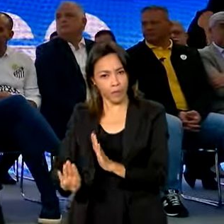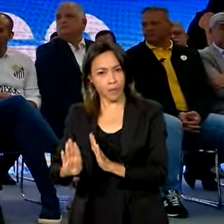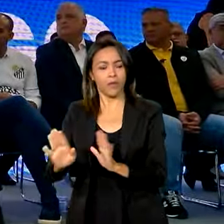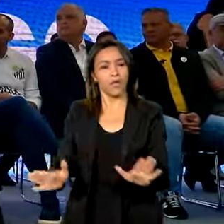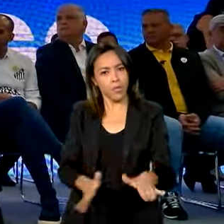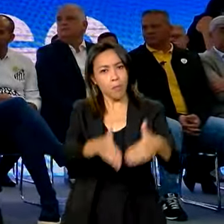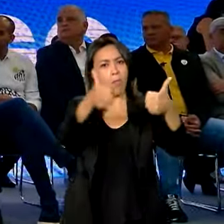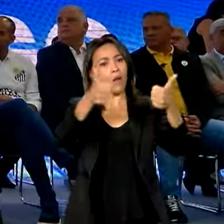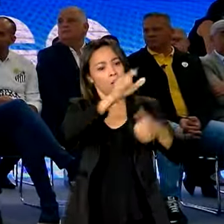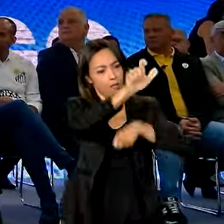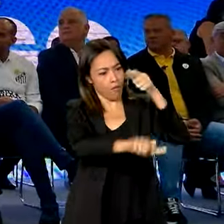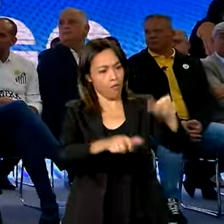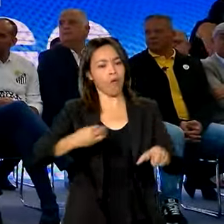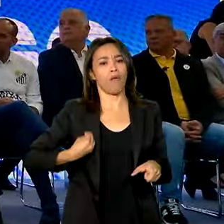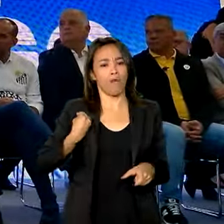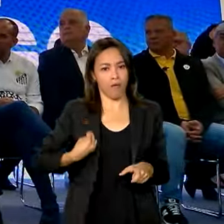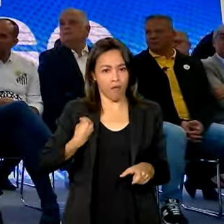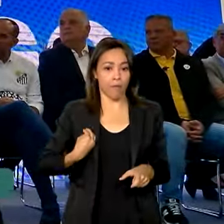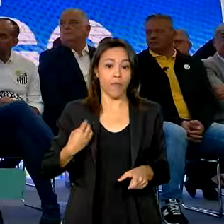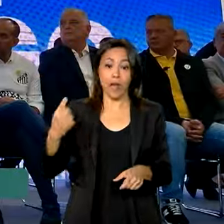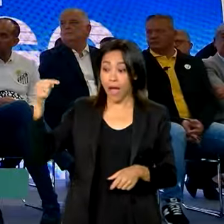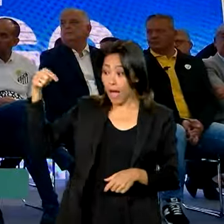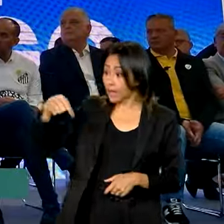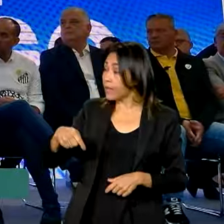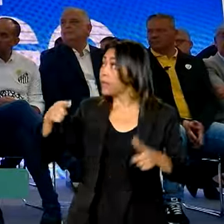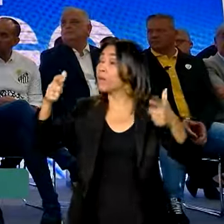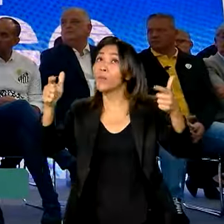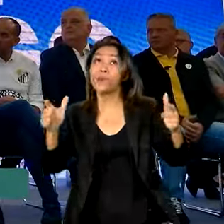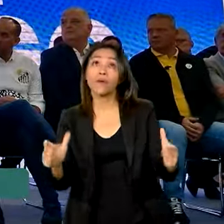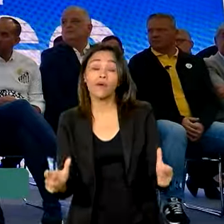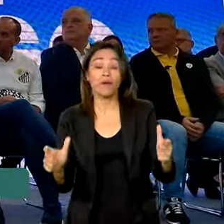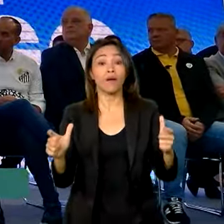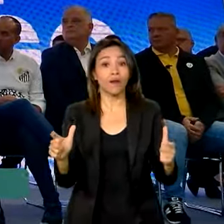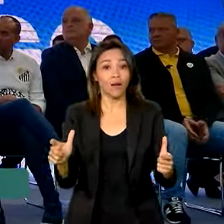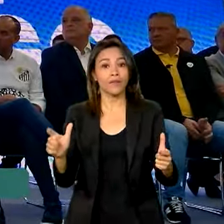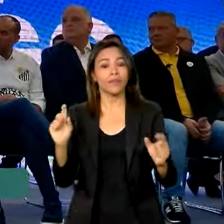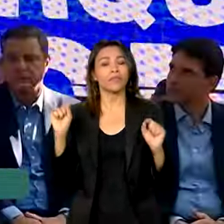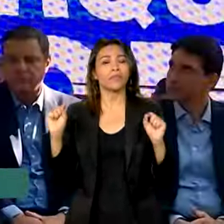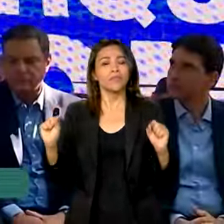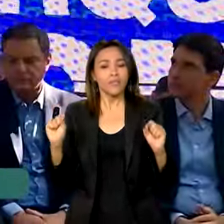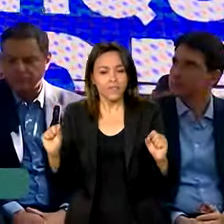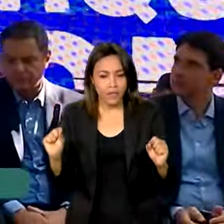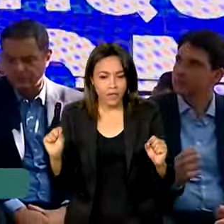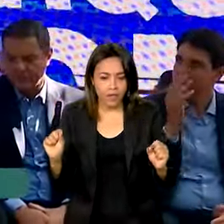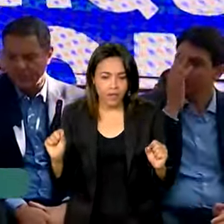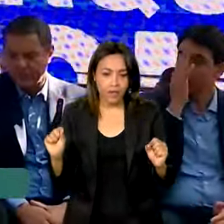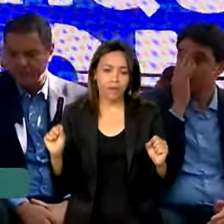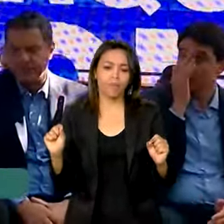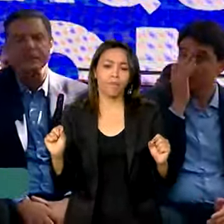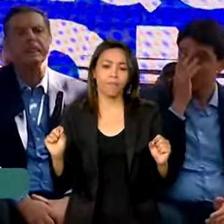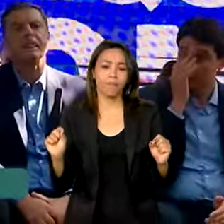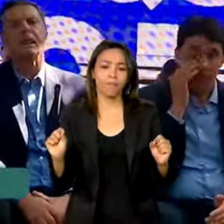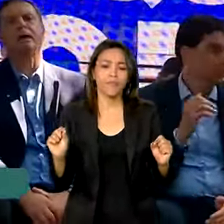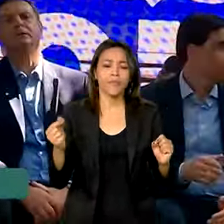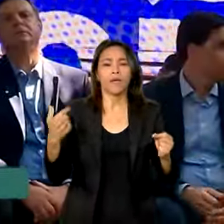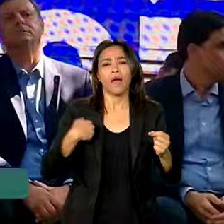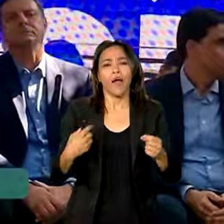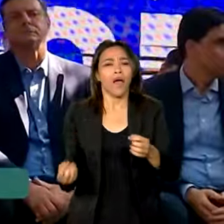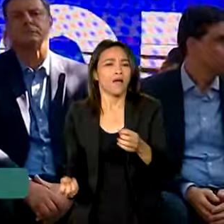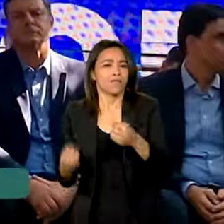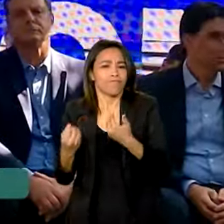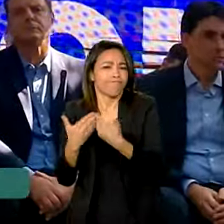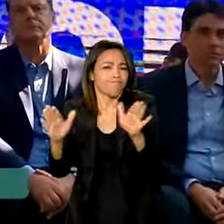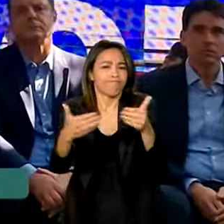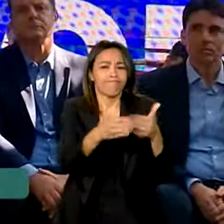Aqui também é porta, porta de entrada, integrando, criando emprego,